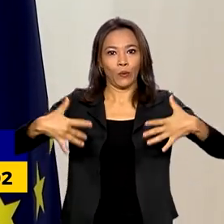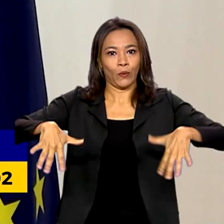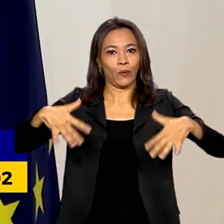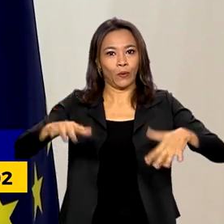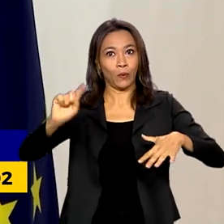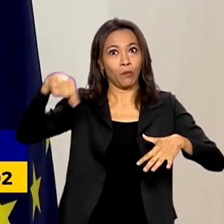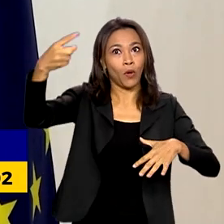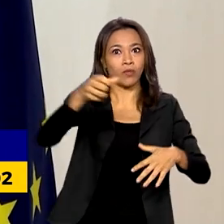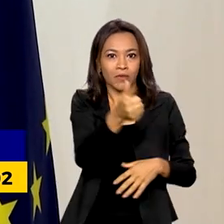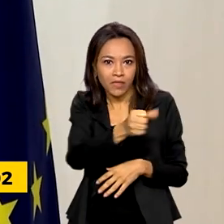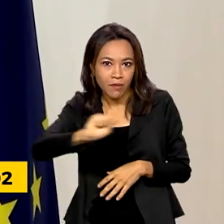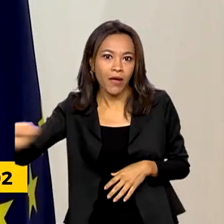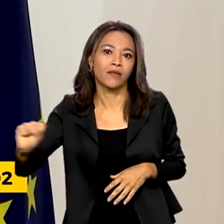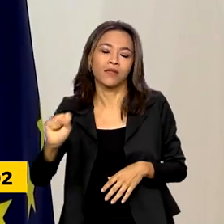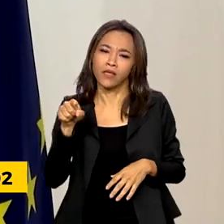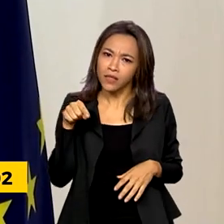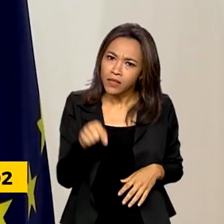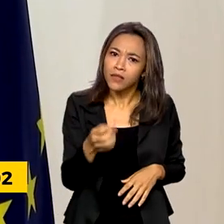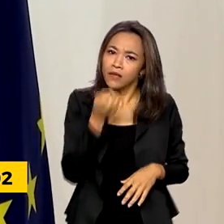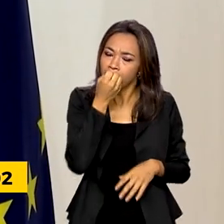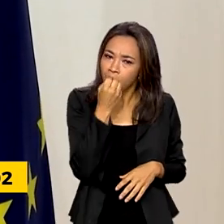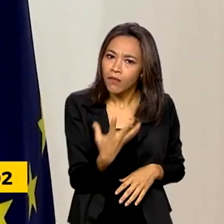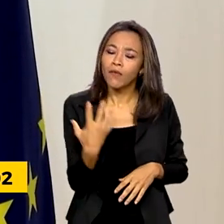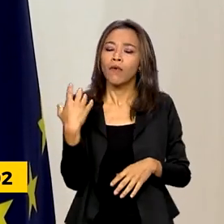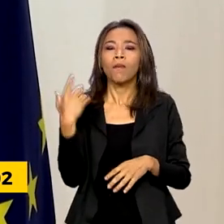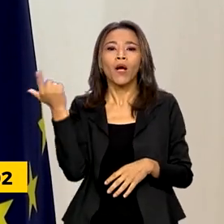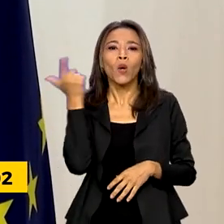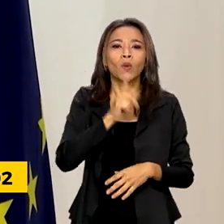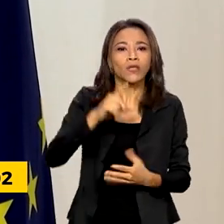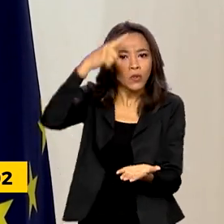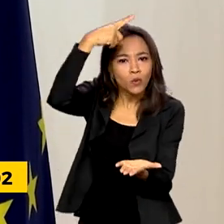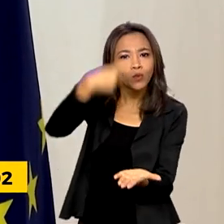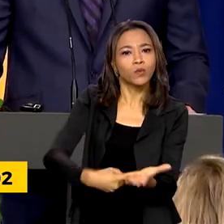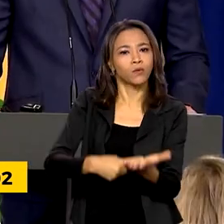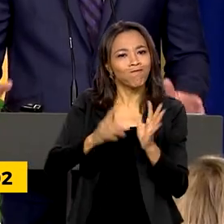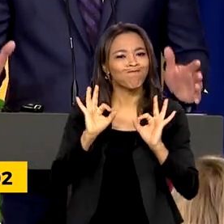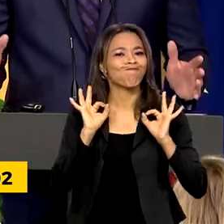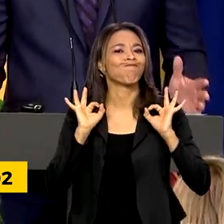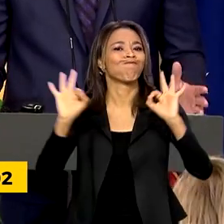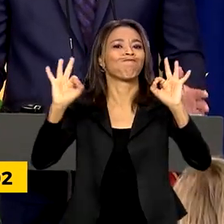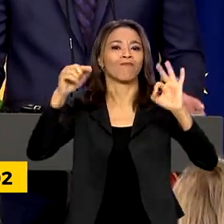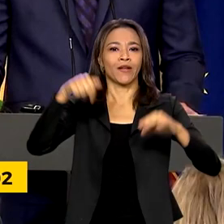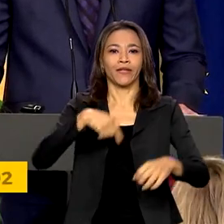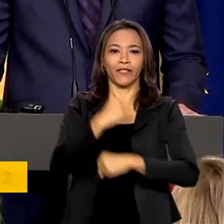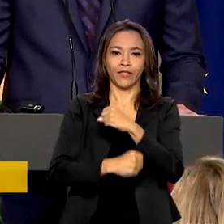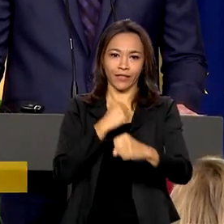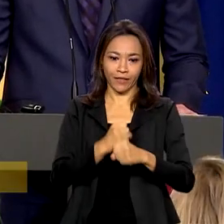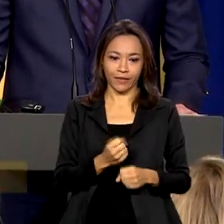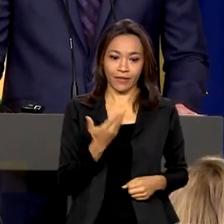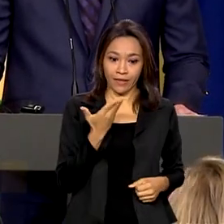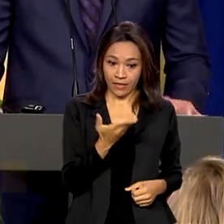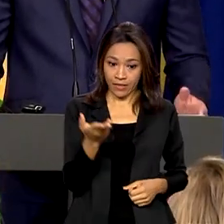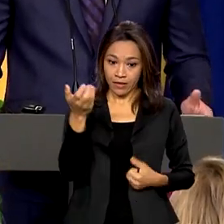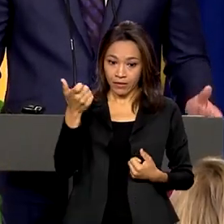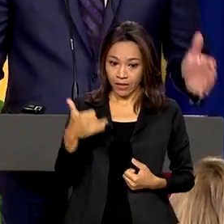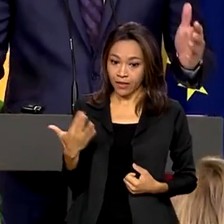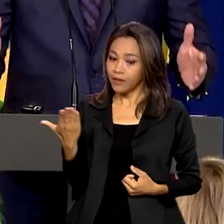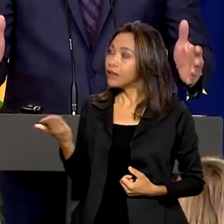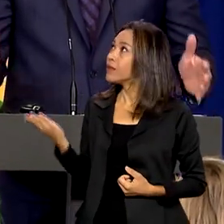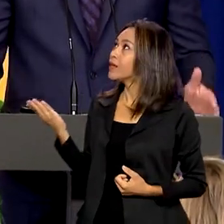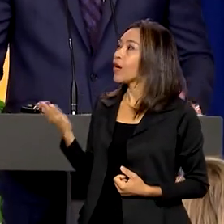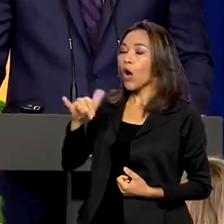segundo ele, aumenta as chances de concretizar o acordo ainda este ano. Uma extraordinária oportunidade para